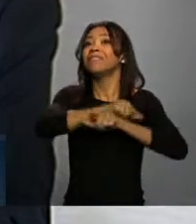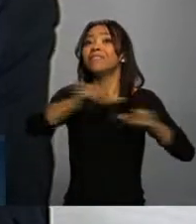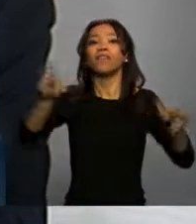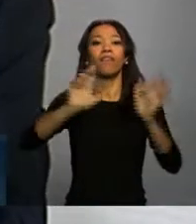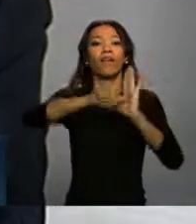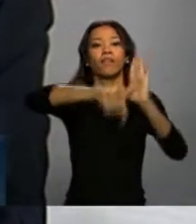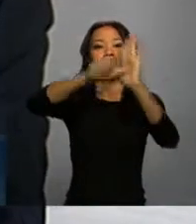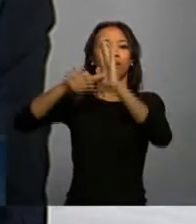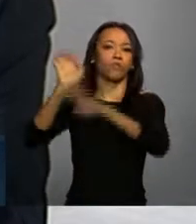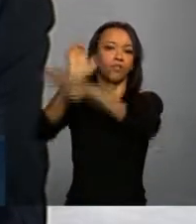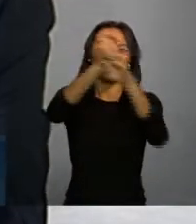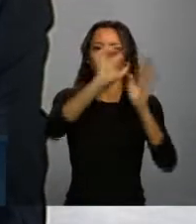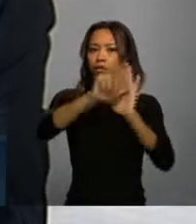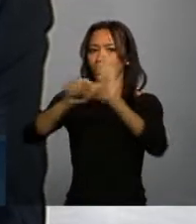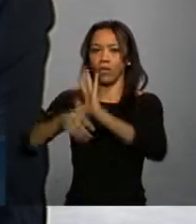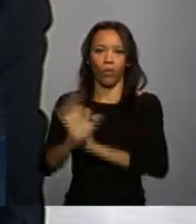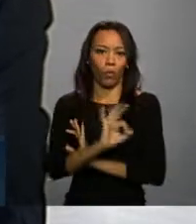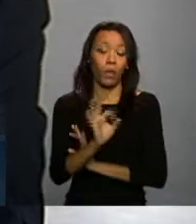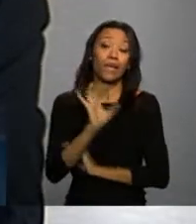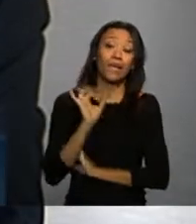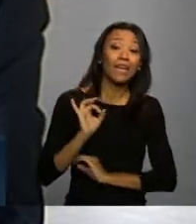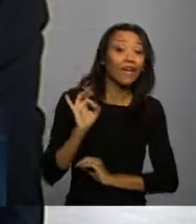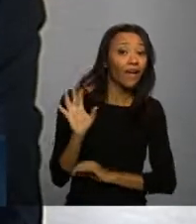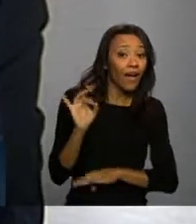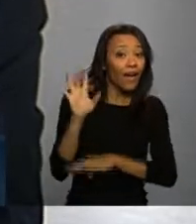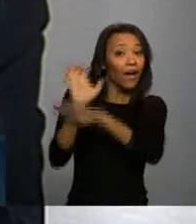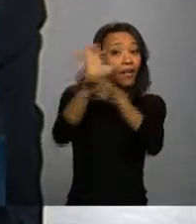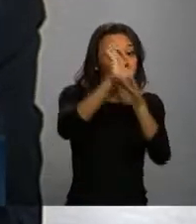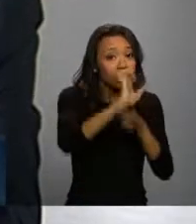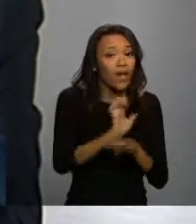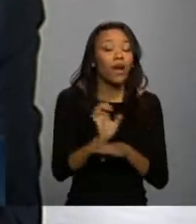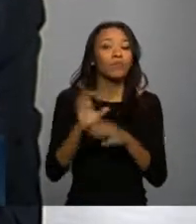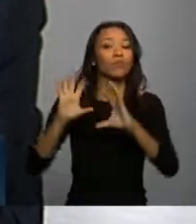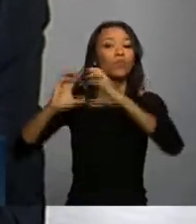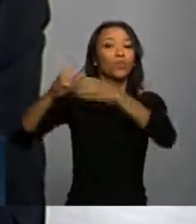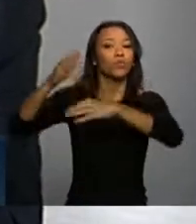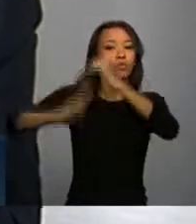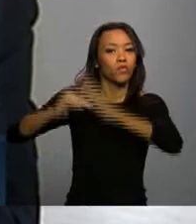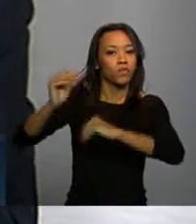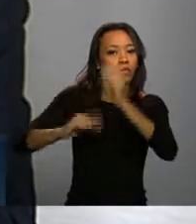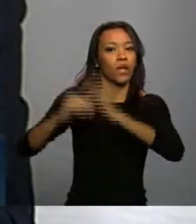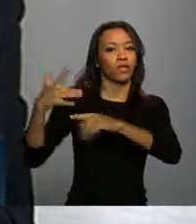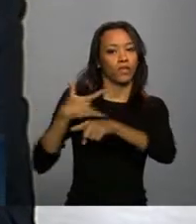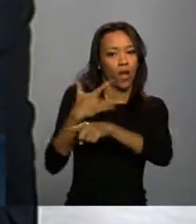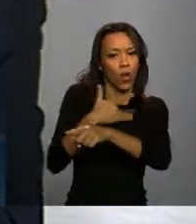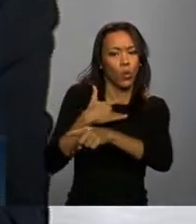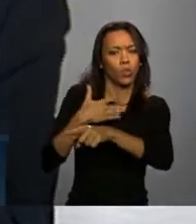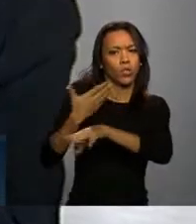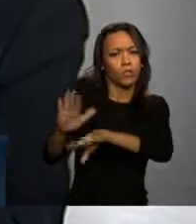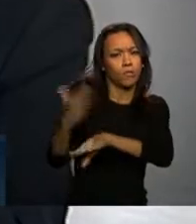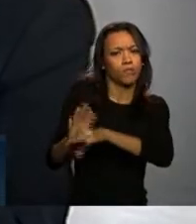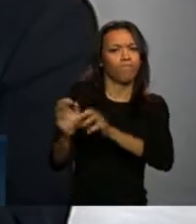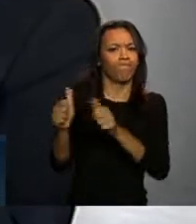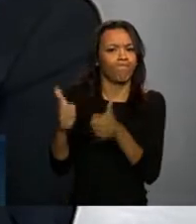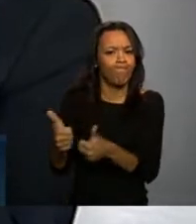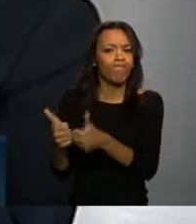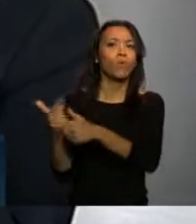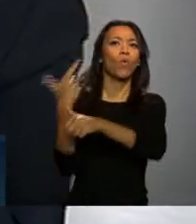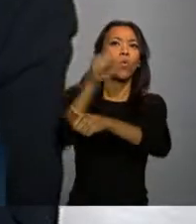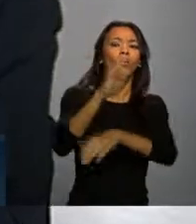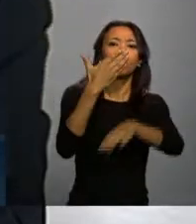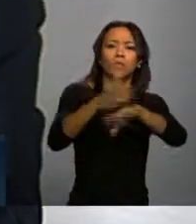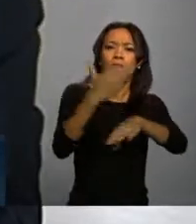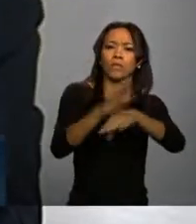progressivas para que cada estado possa de fato qualificar a sua rede, organizar seu serviço, contar com o aporte